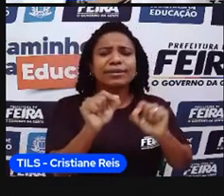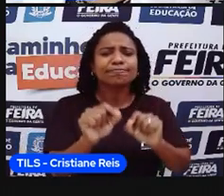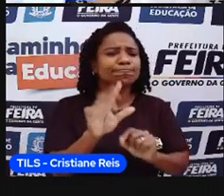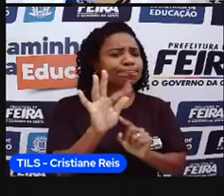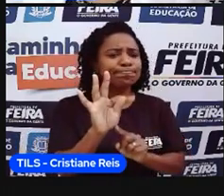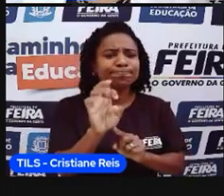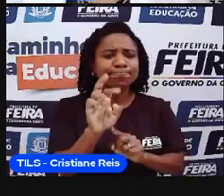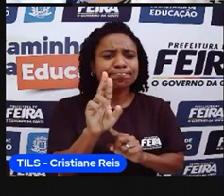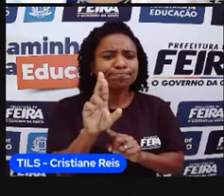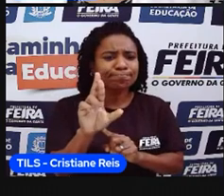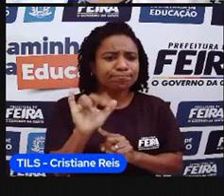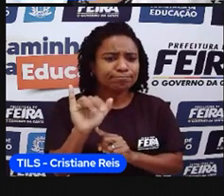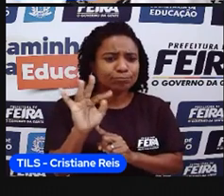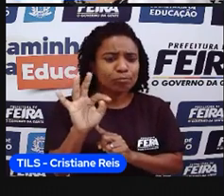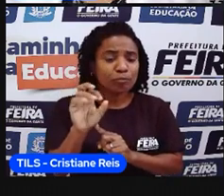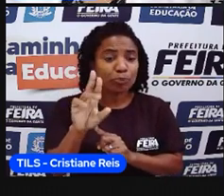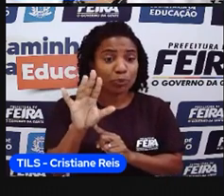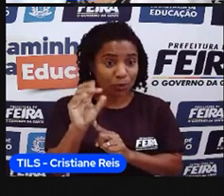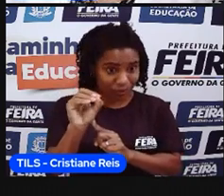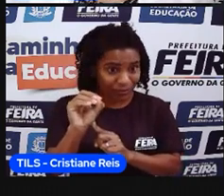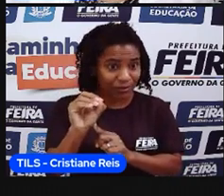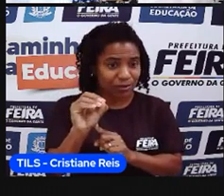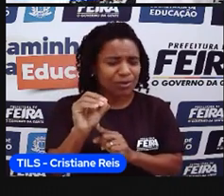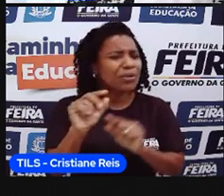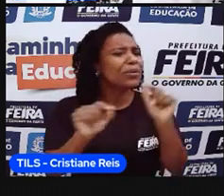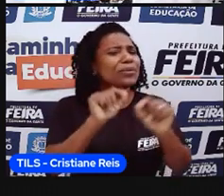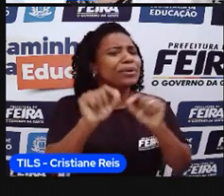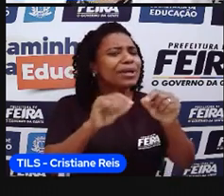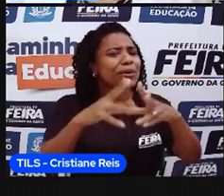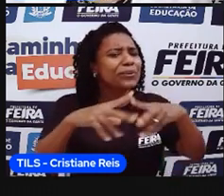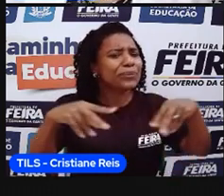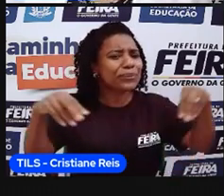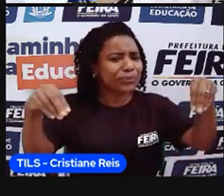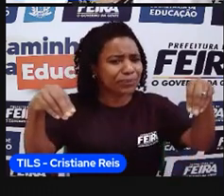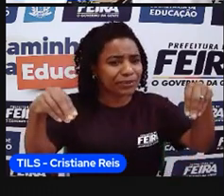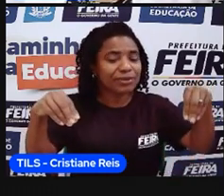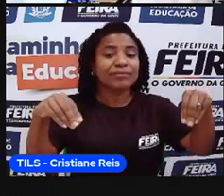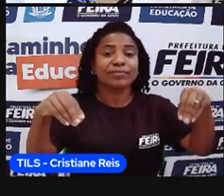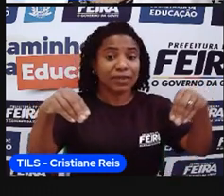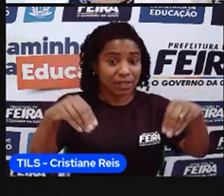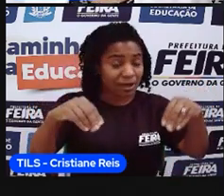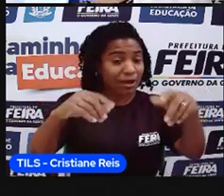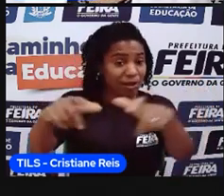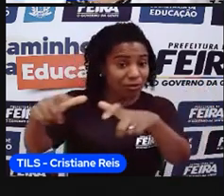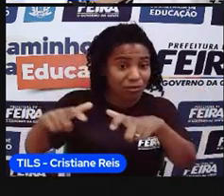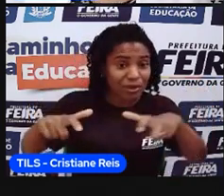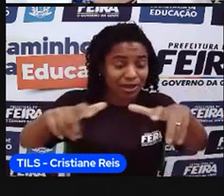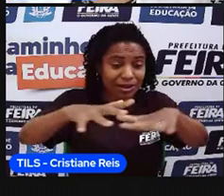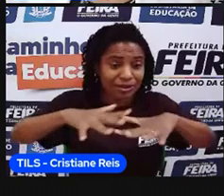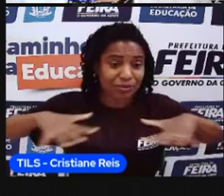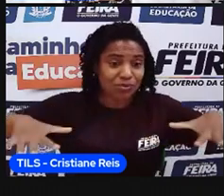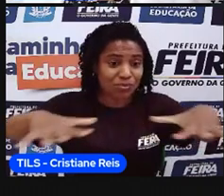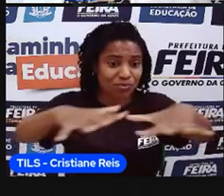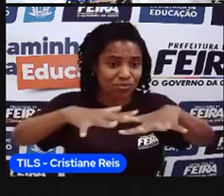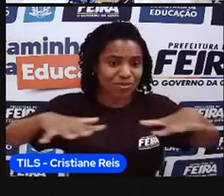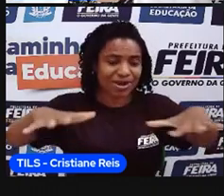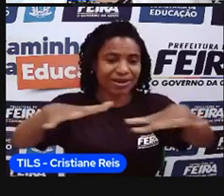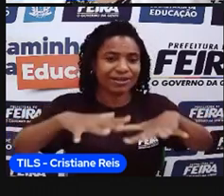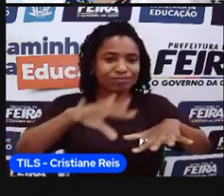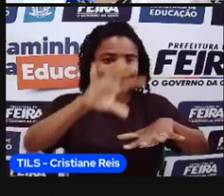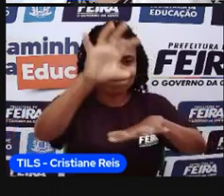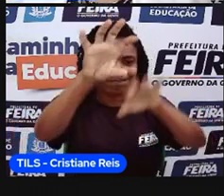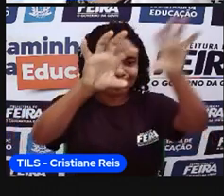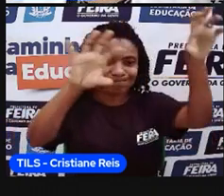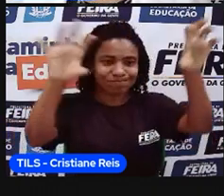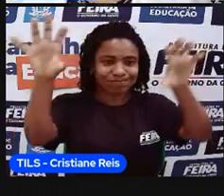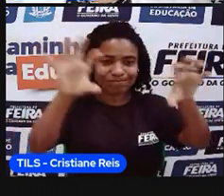brasileiro, isso é assunto, né, de uma aula que nós já tivemos, né? Ele falou assim, a área do espaço é limitada por fronteiras a partir de uma